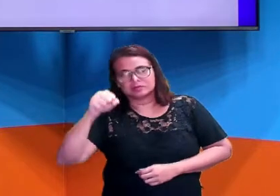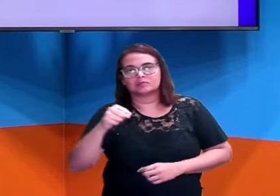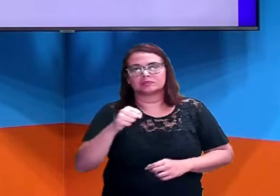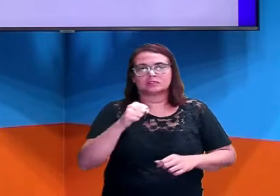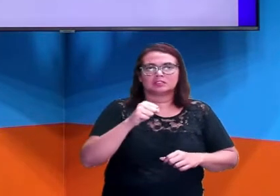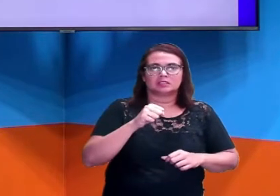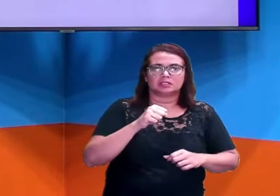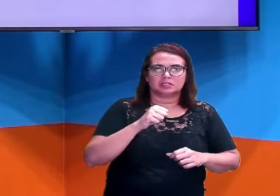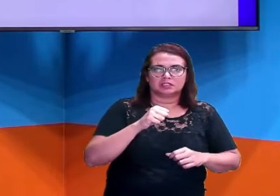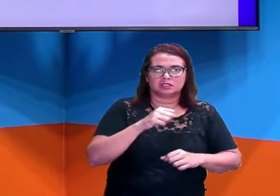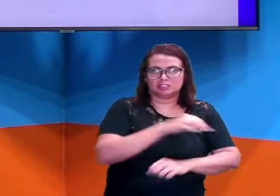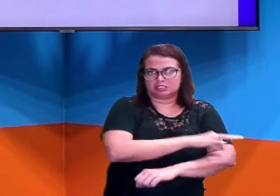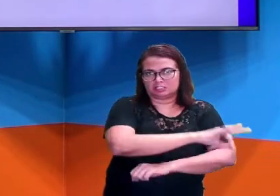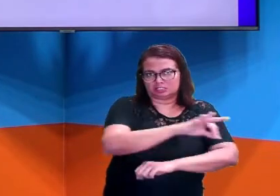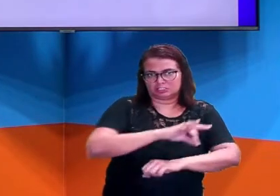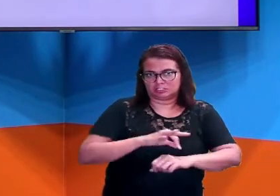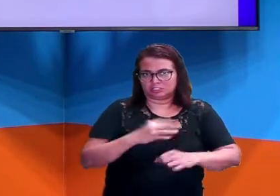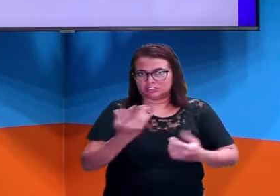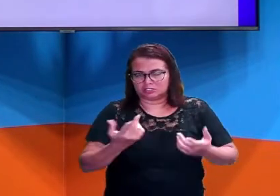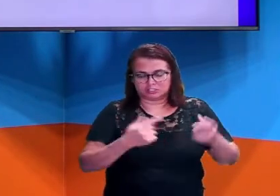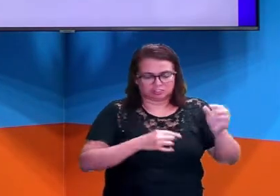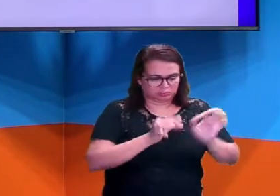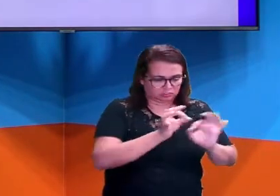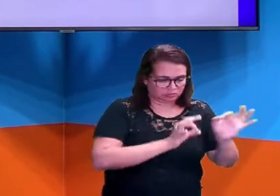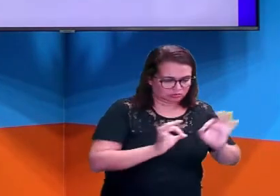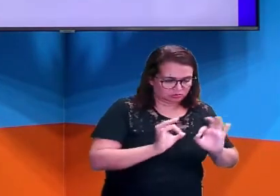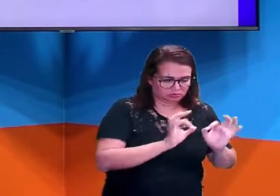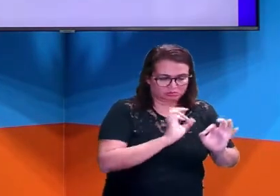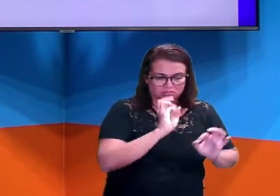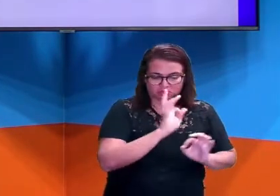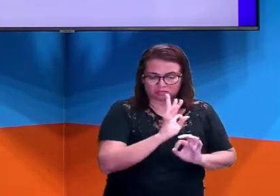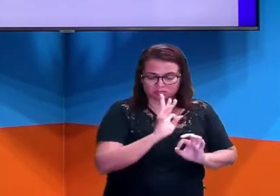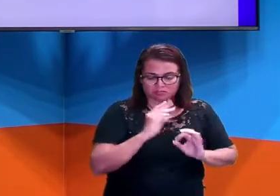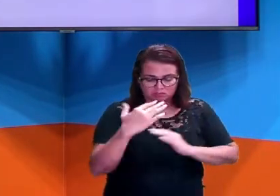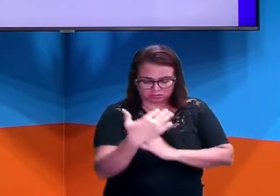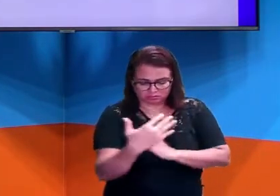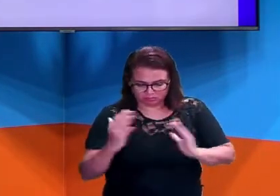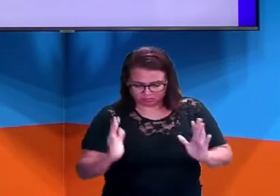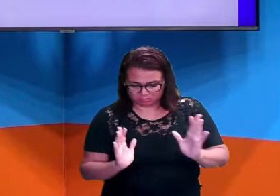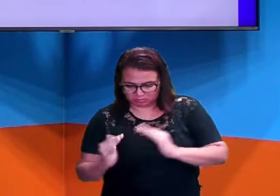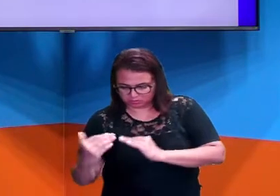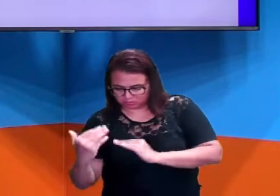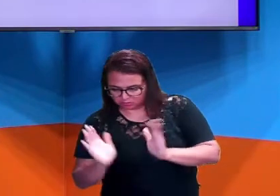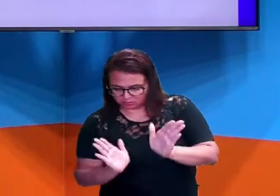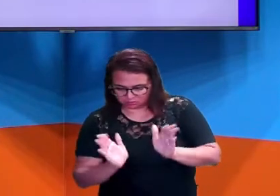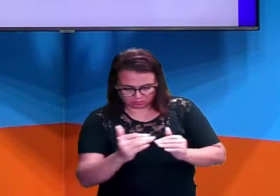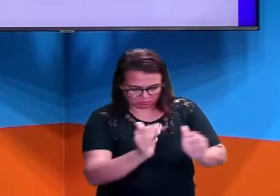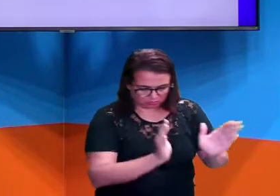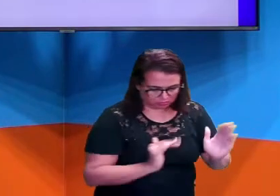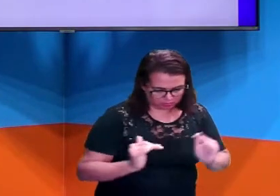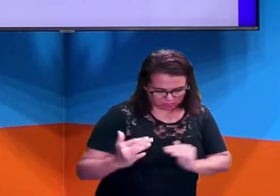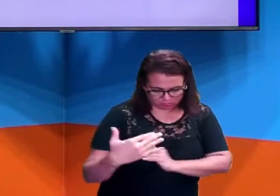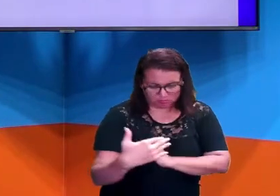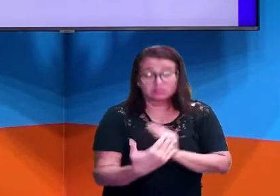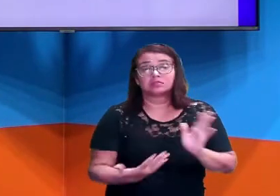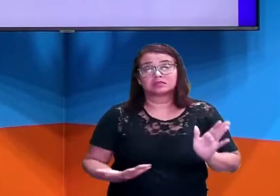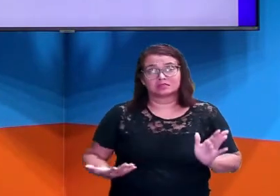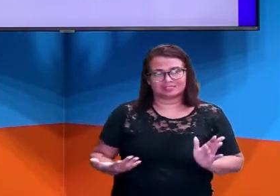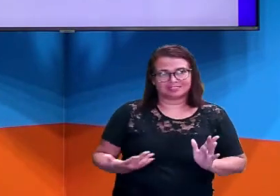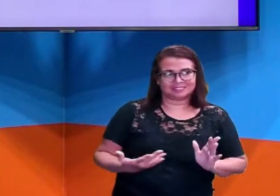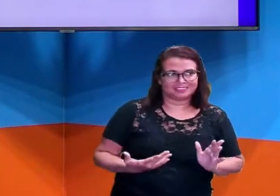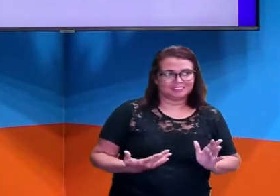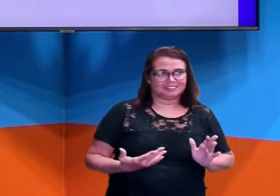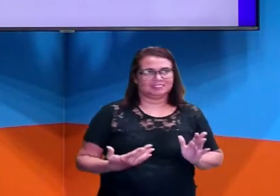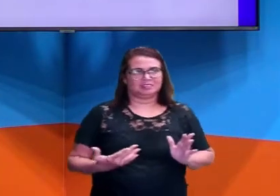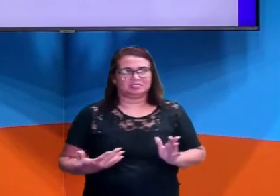geometria também, os sólidos geométricos? Então, três dimensões, né? Que eu estou construindo em